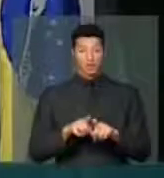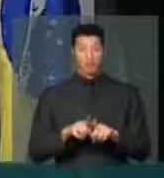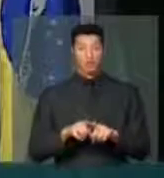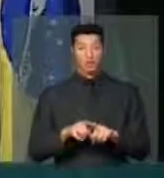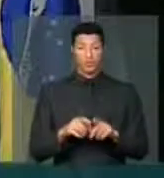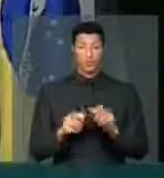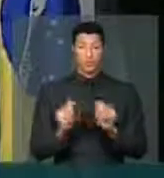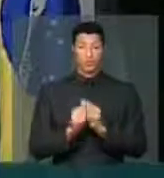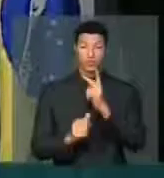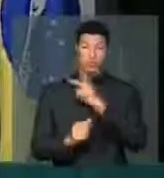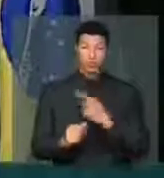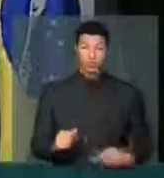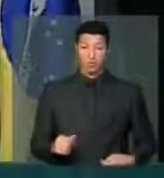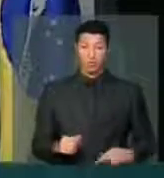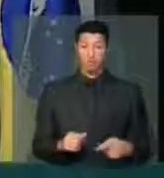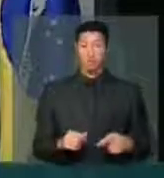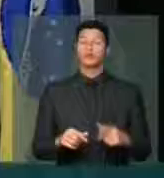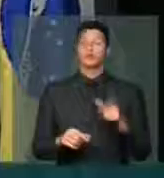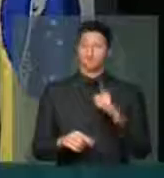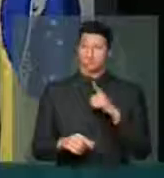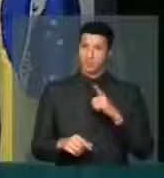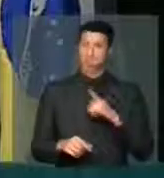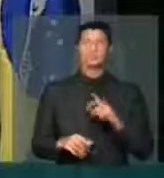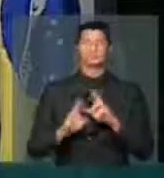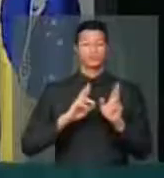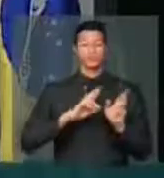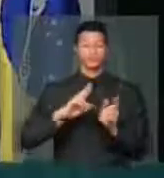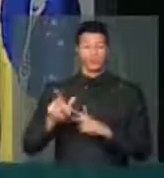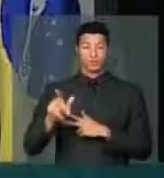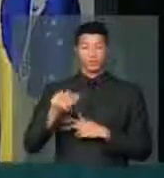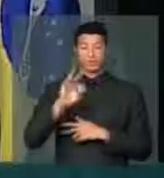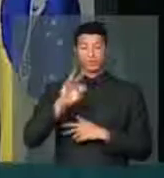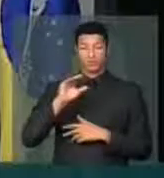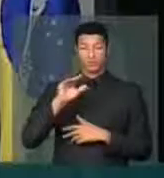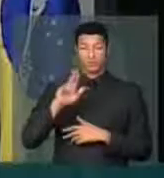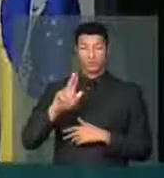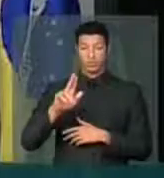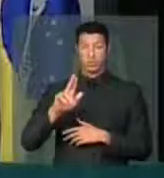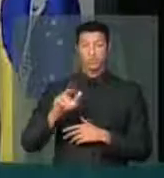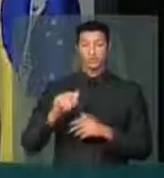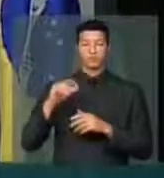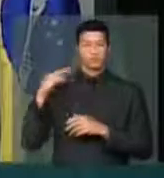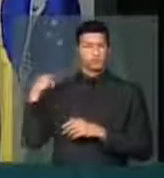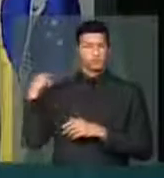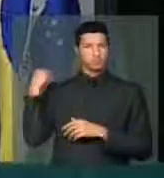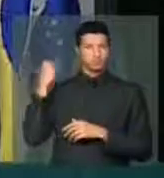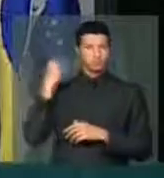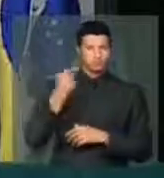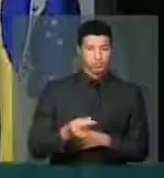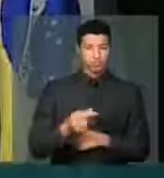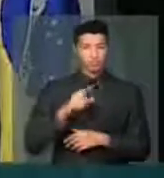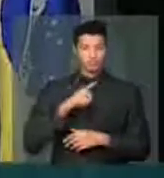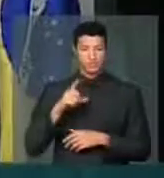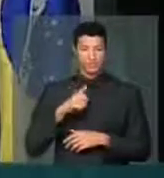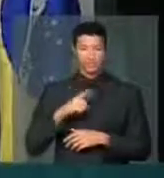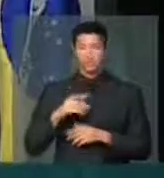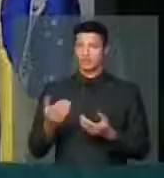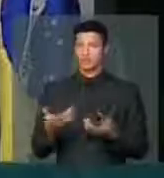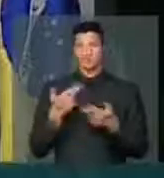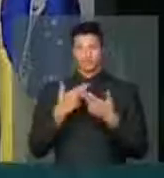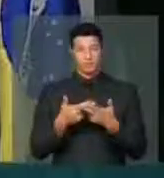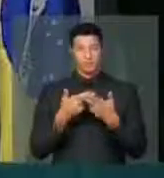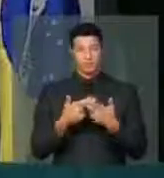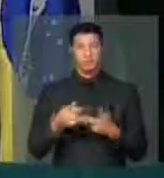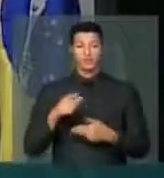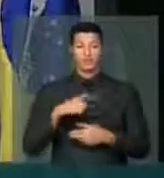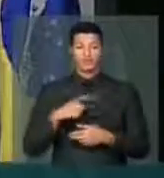com o presidente da República, tem sido diferente. O TCU, historicamente, tem sido tolerante,